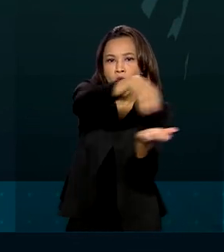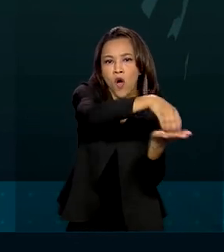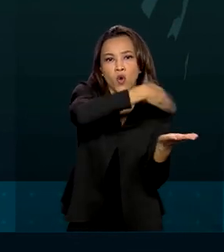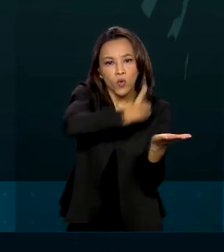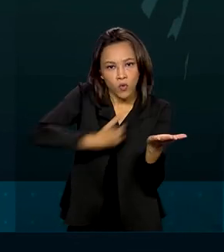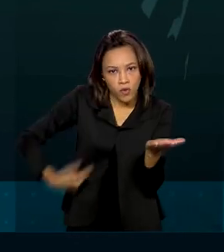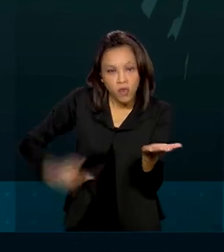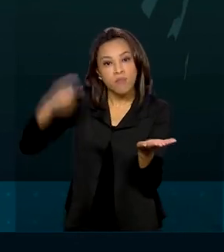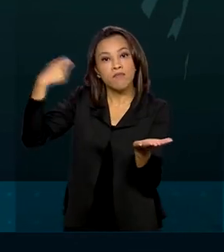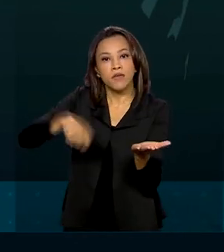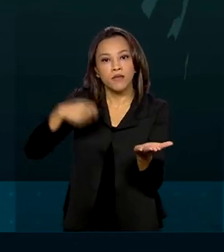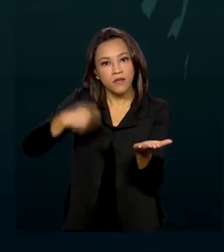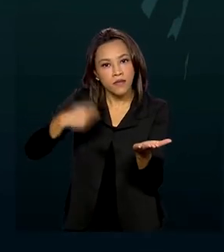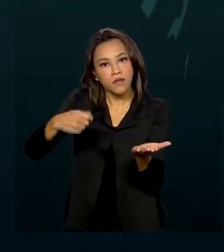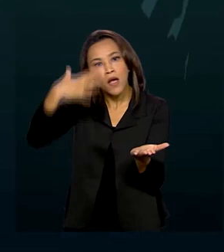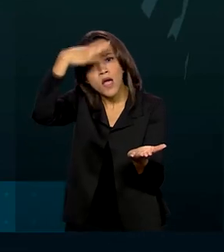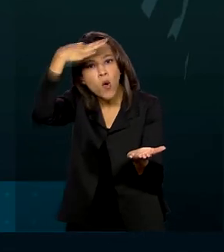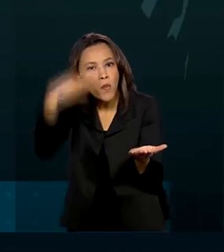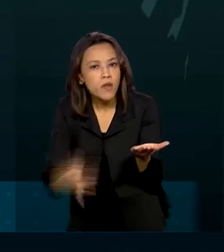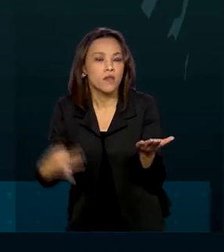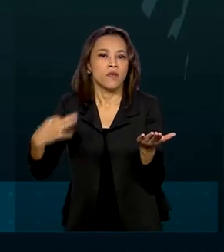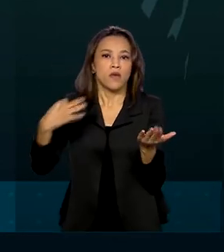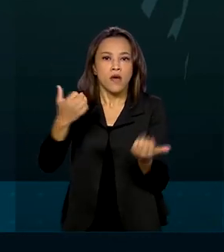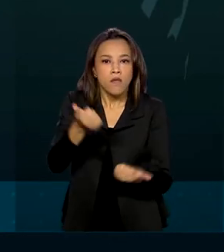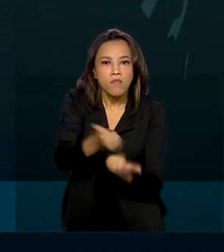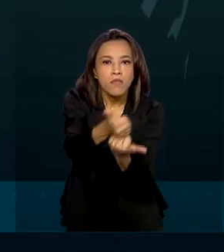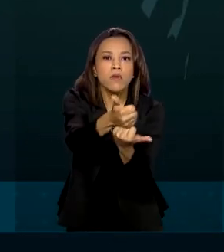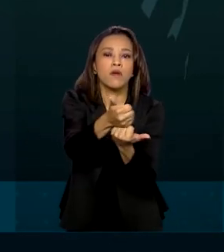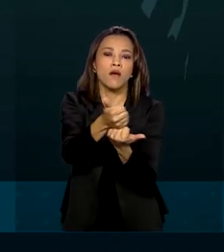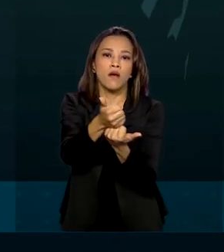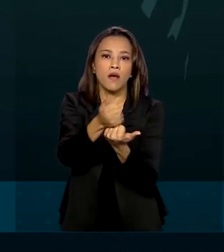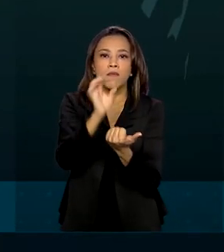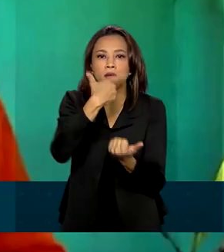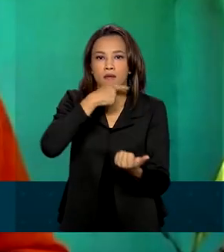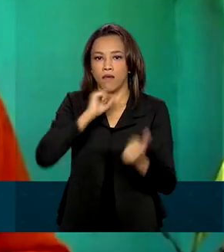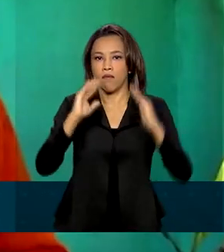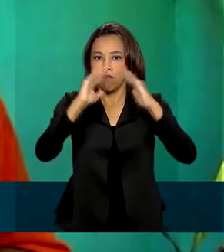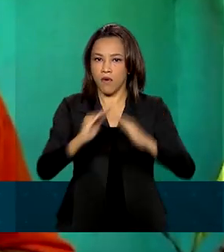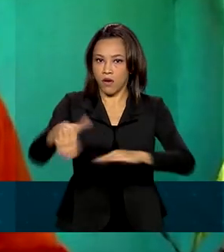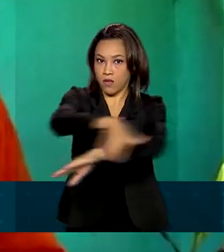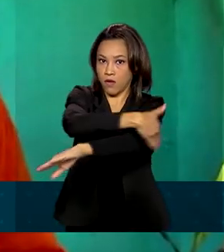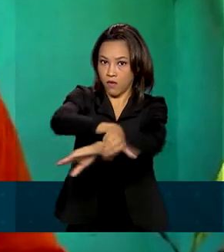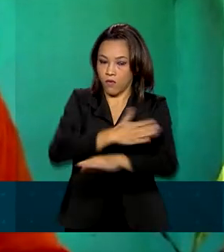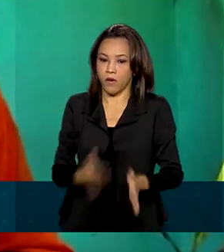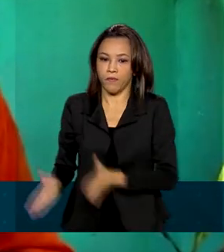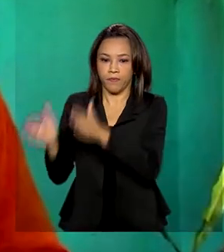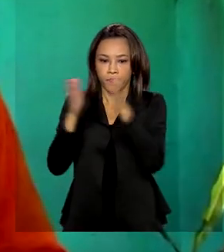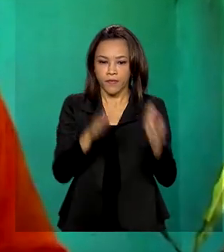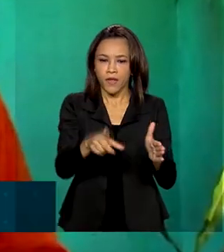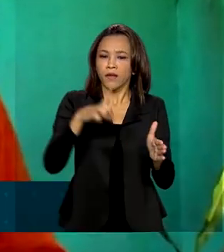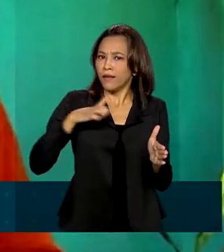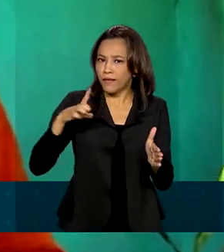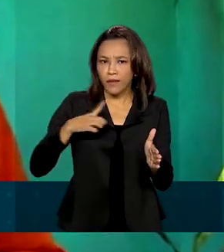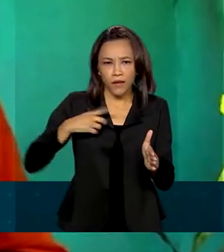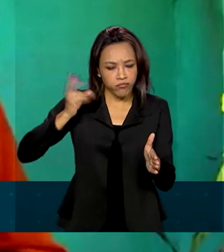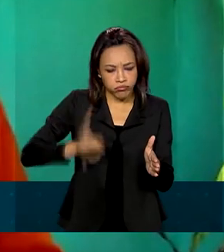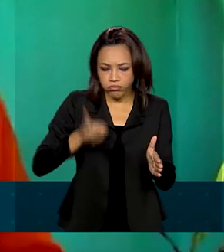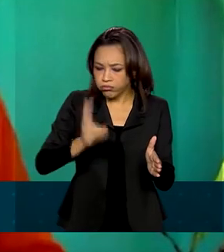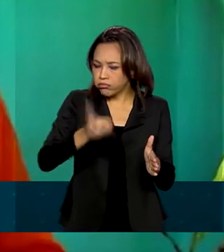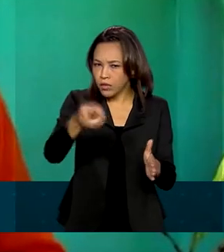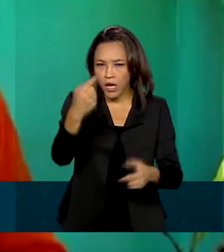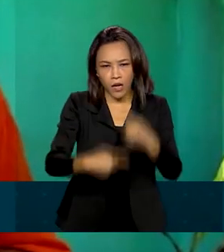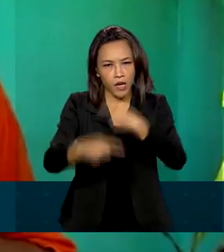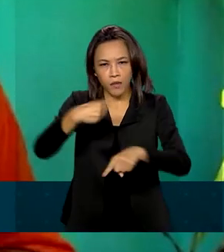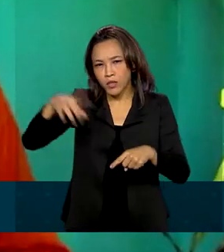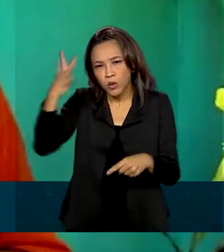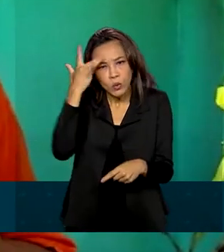acolher e entender mais a população em situação de rua. Que ela seja uma prática nas políticas públicas, no